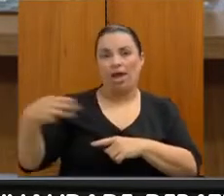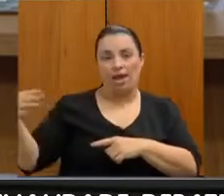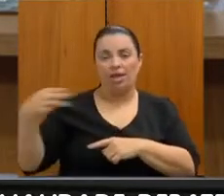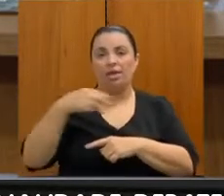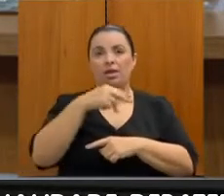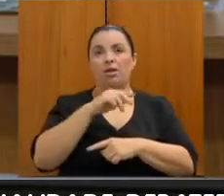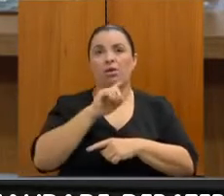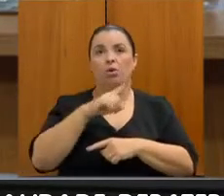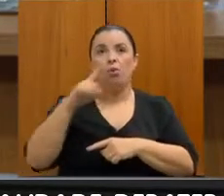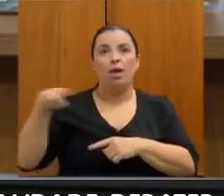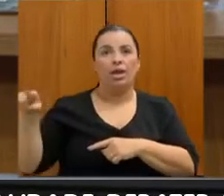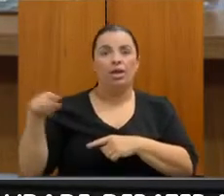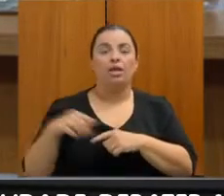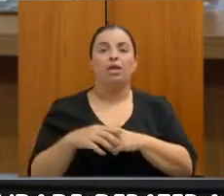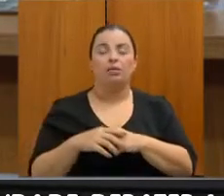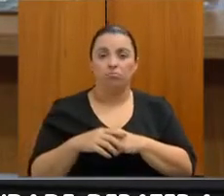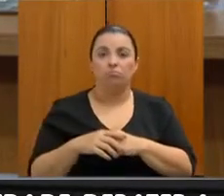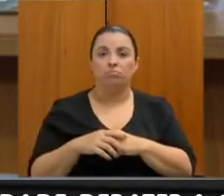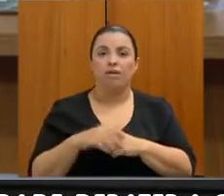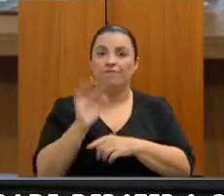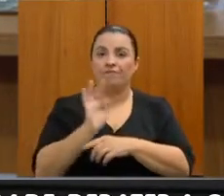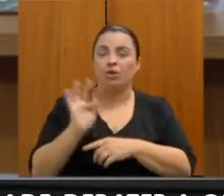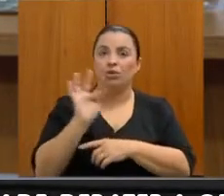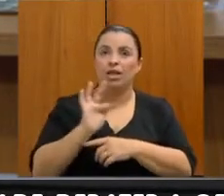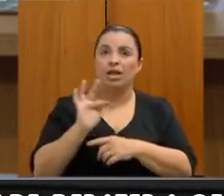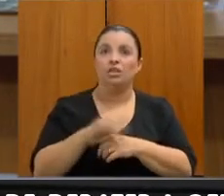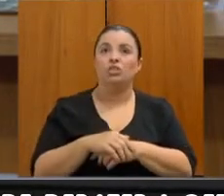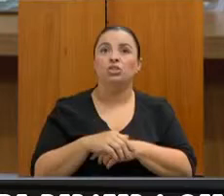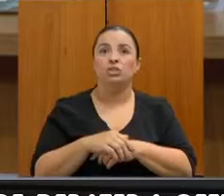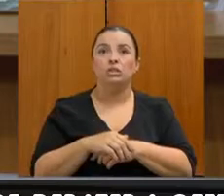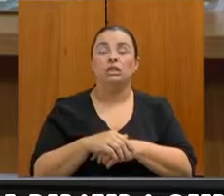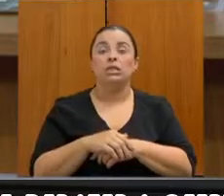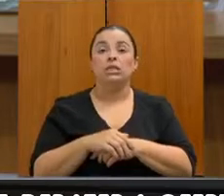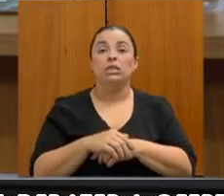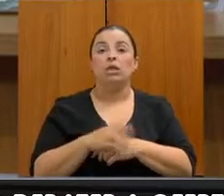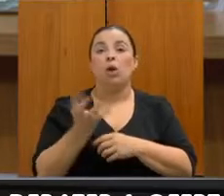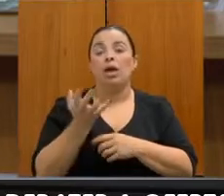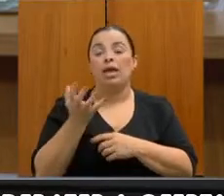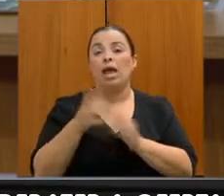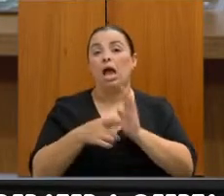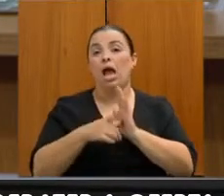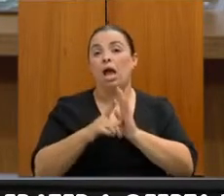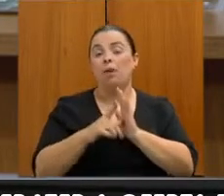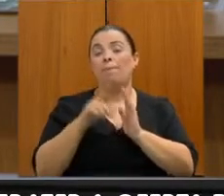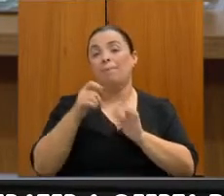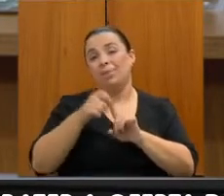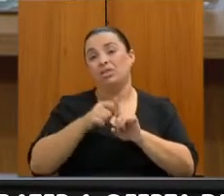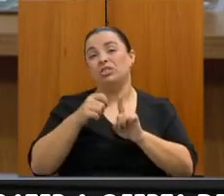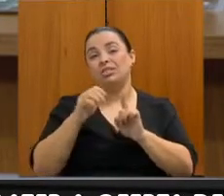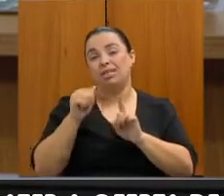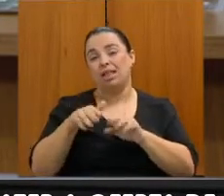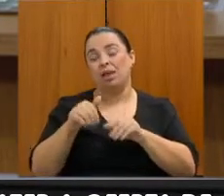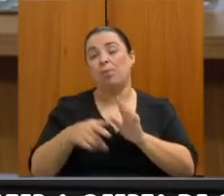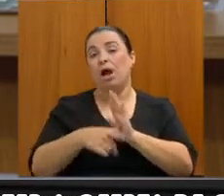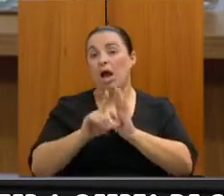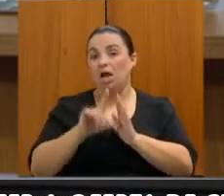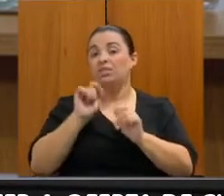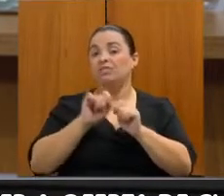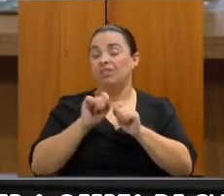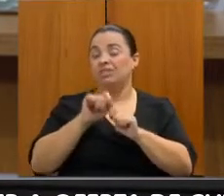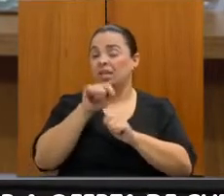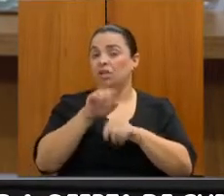amanhã. A gente optou por fazer isso antes do mês de setembro, em virtude do período eleitoral, e são ações